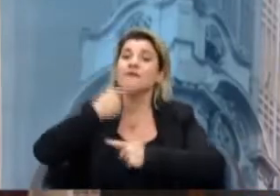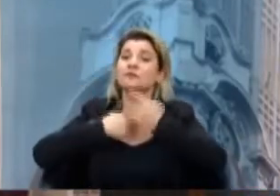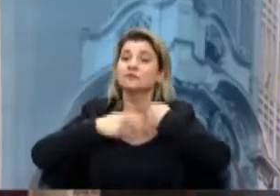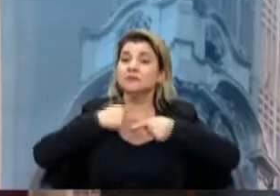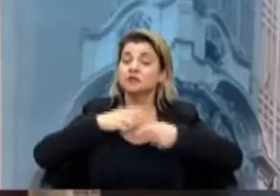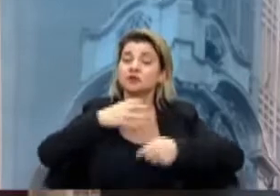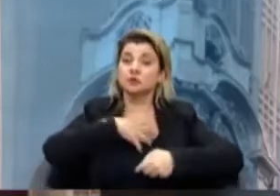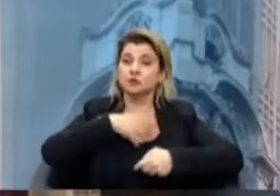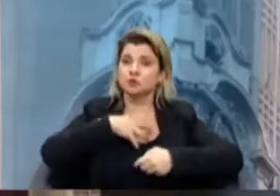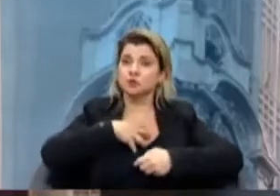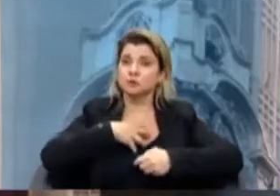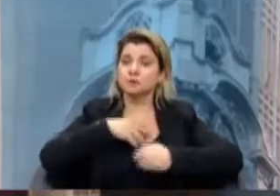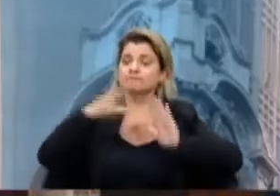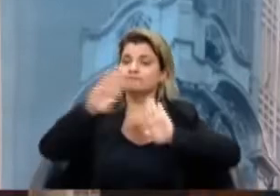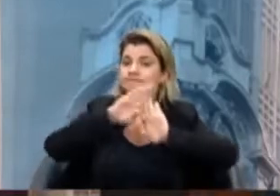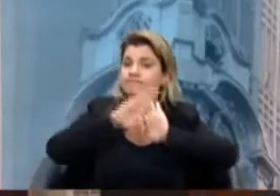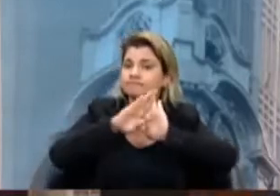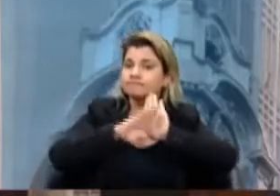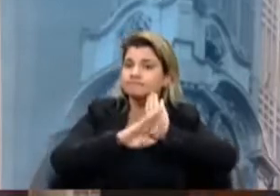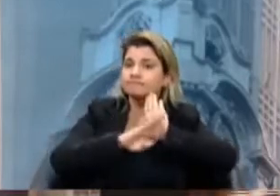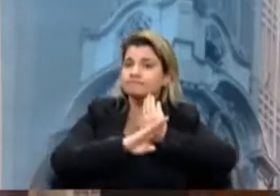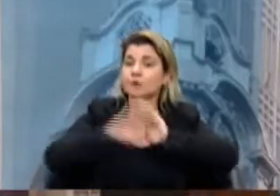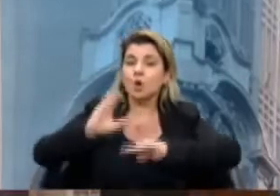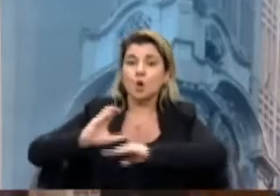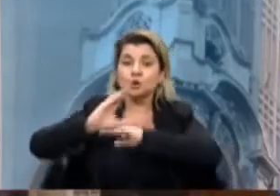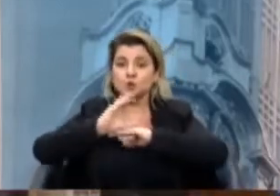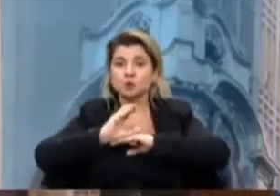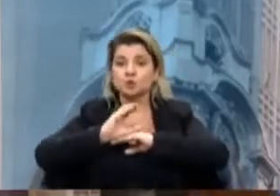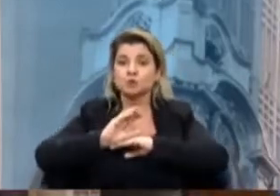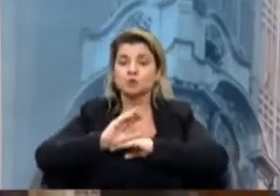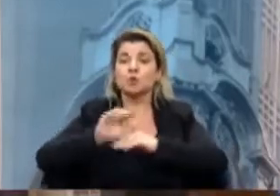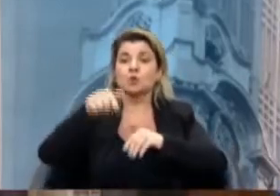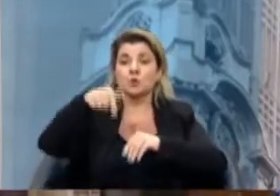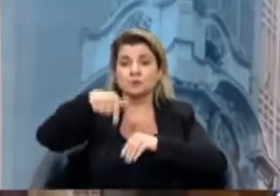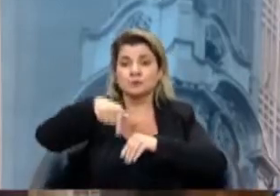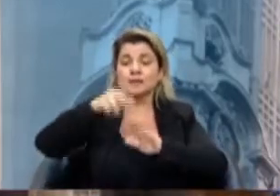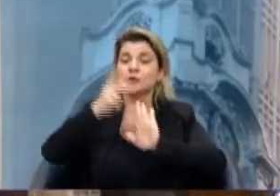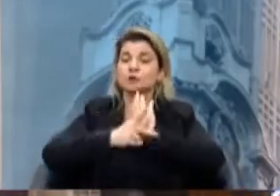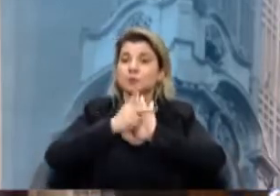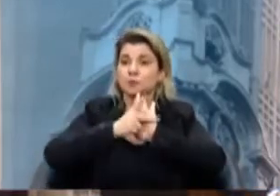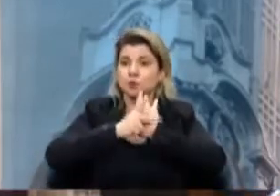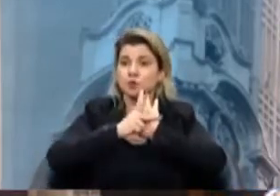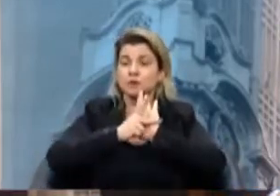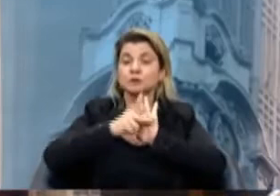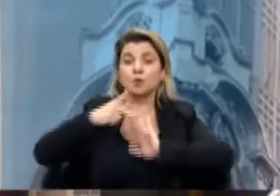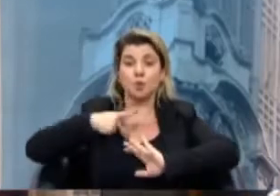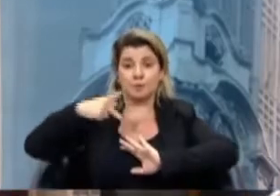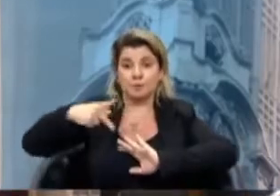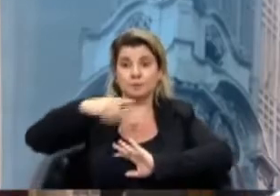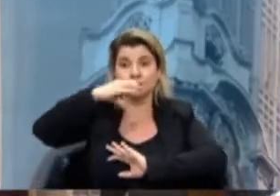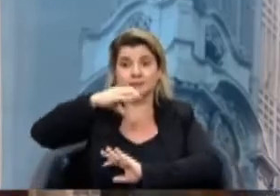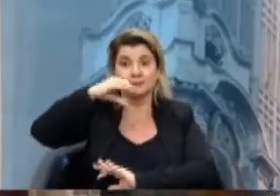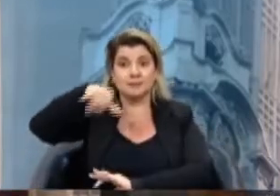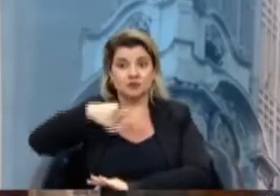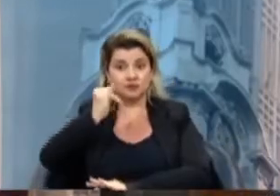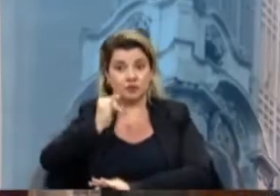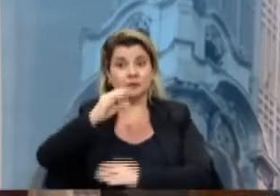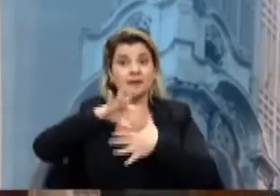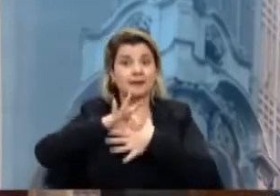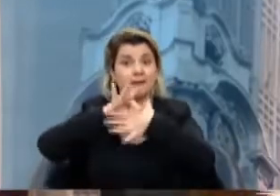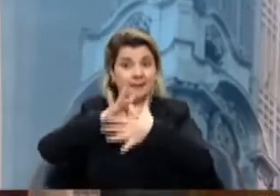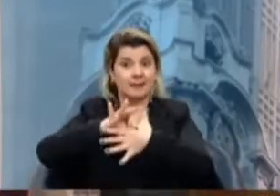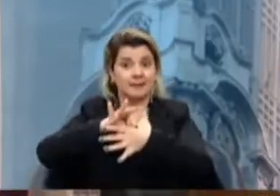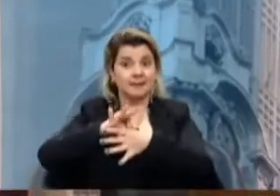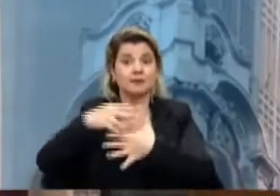ordeira, regimental, constitucional, como está nesse projeto. Então, como presidente da CCJ, como líder da